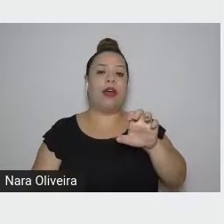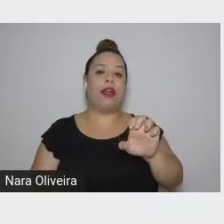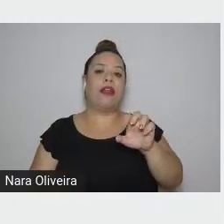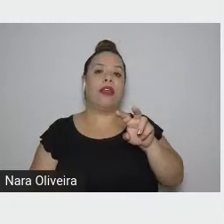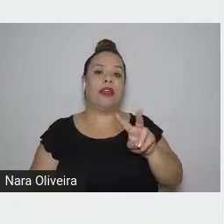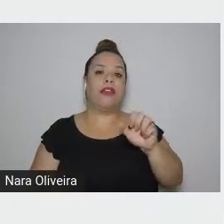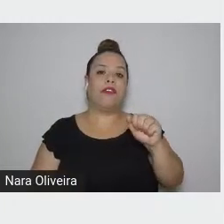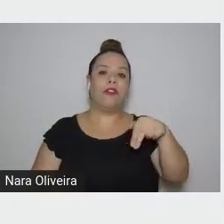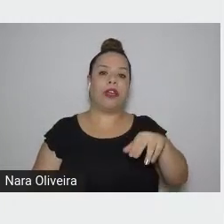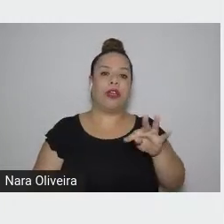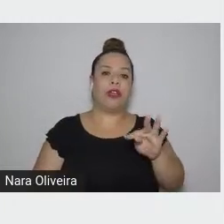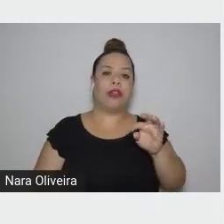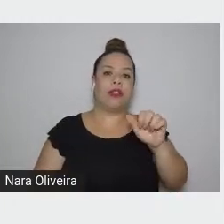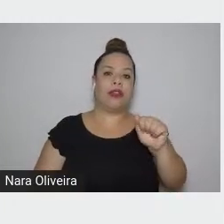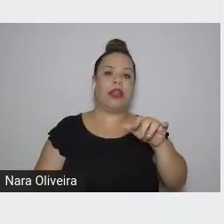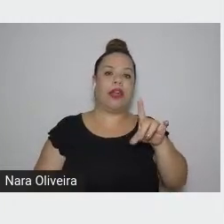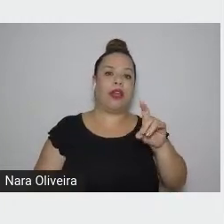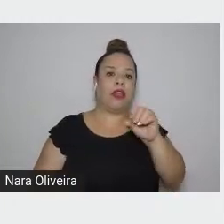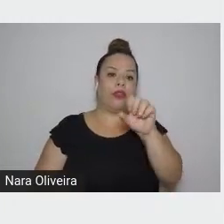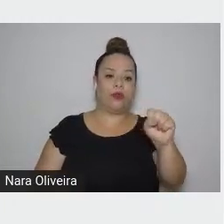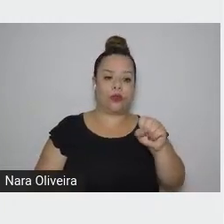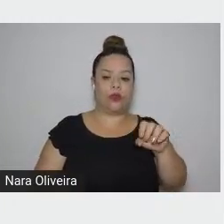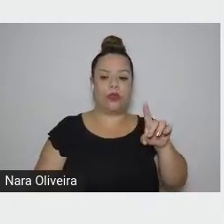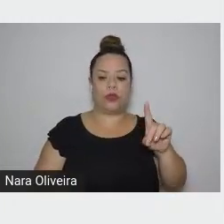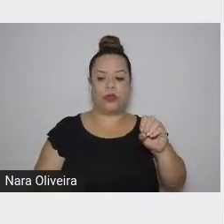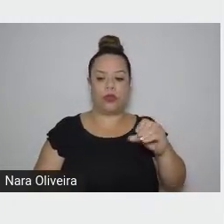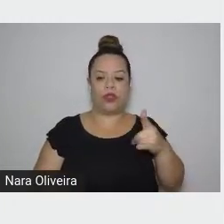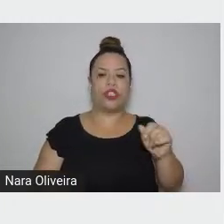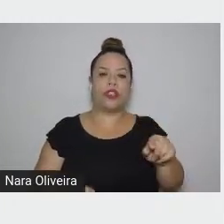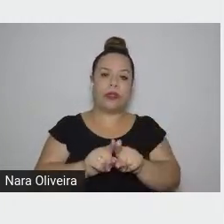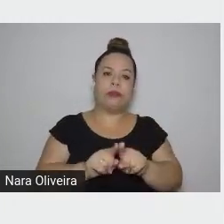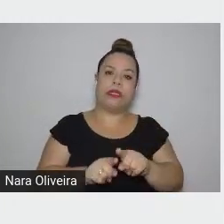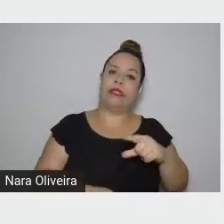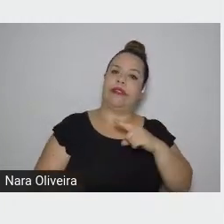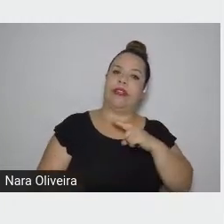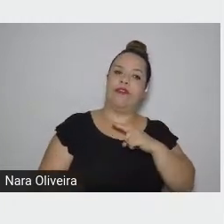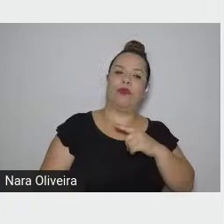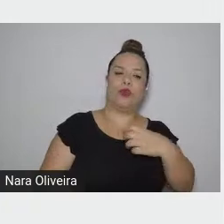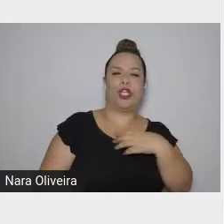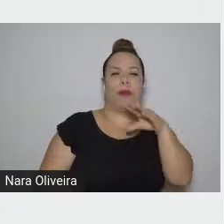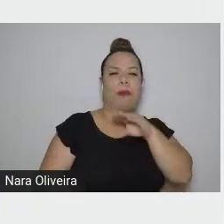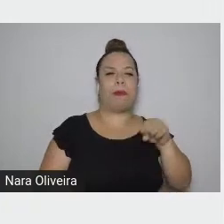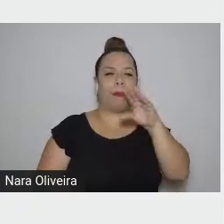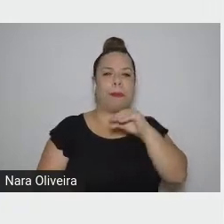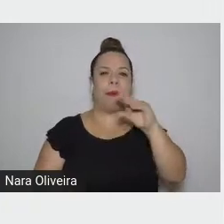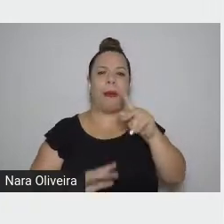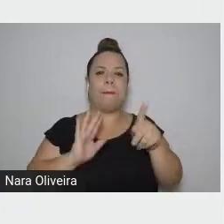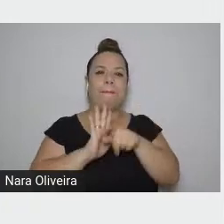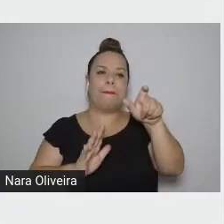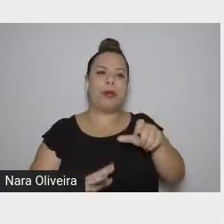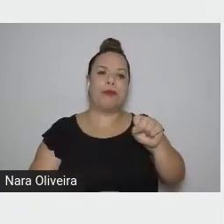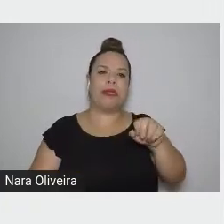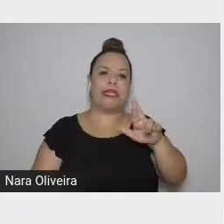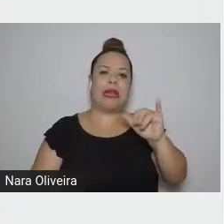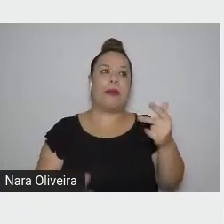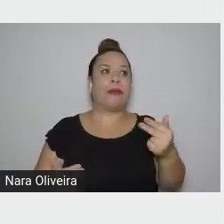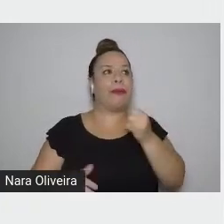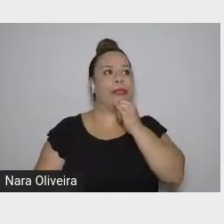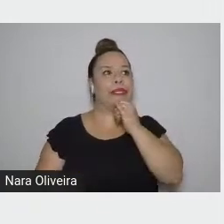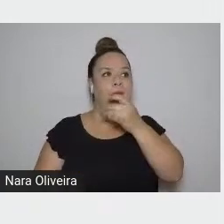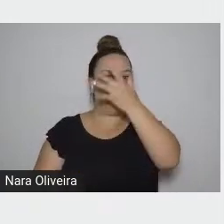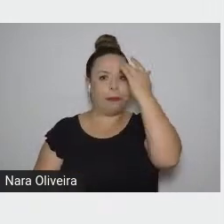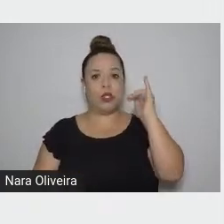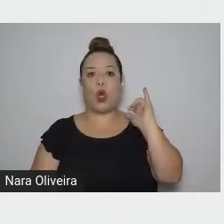marca registrada. A oralidade de Saramago é a do contador de histórias que